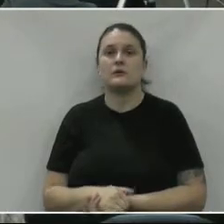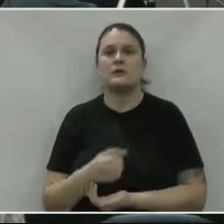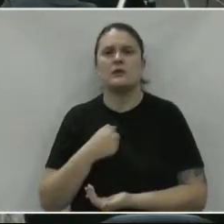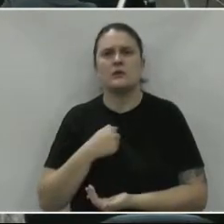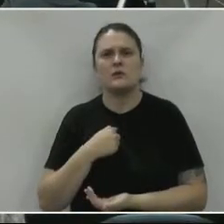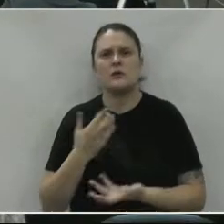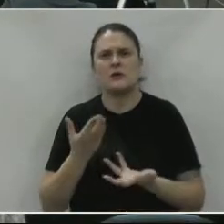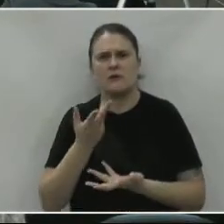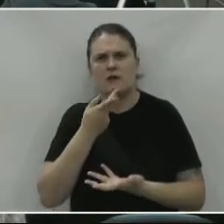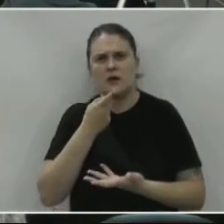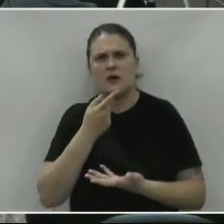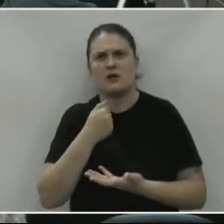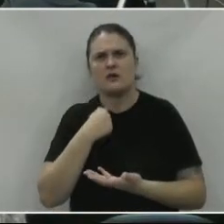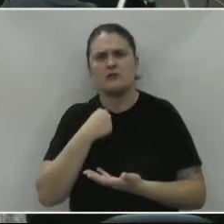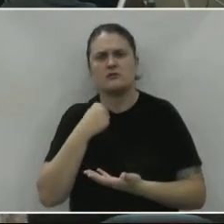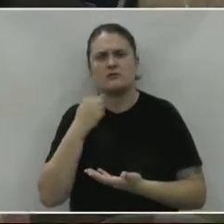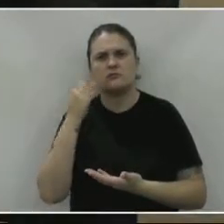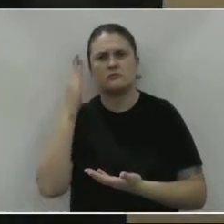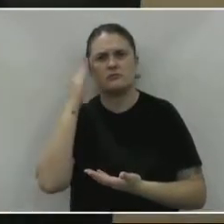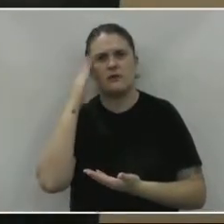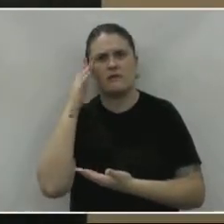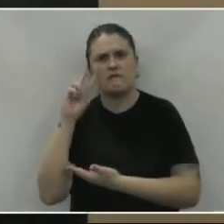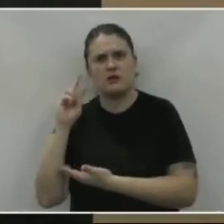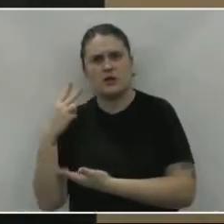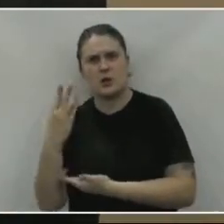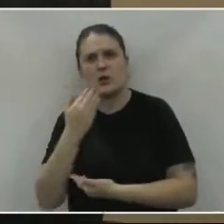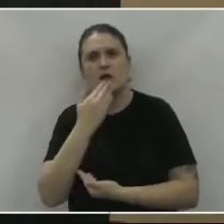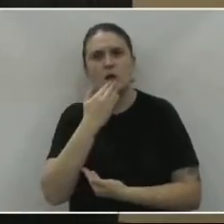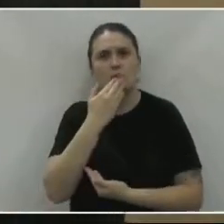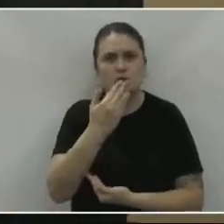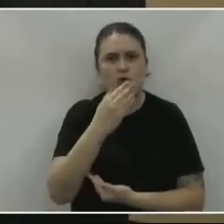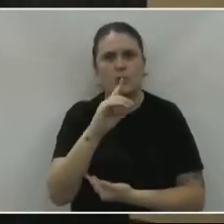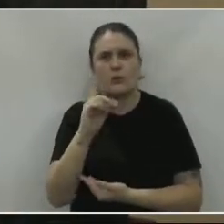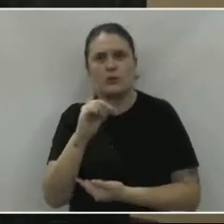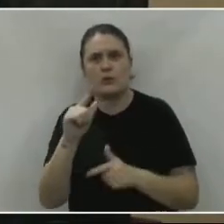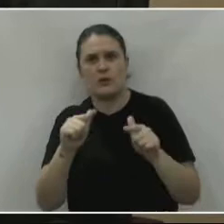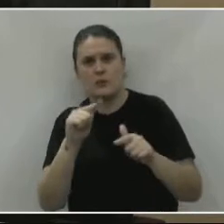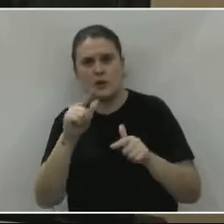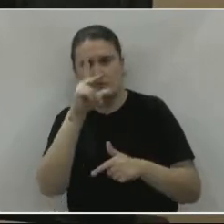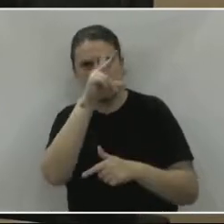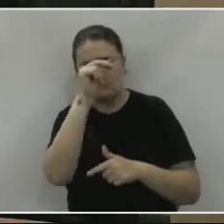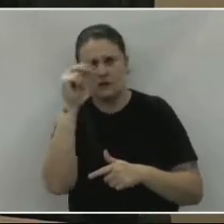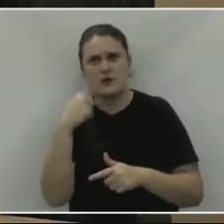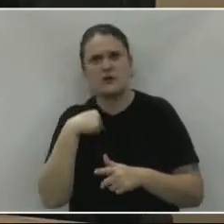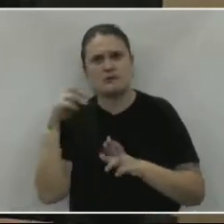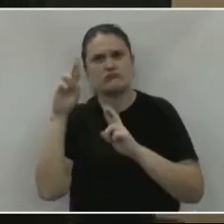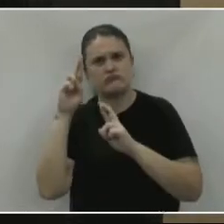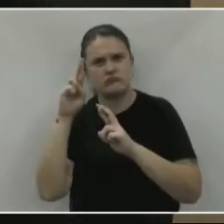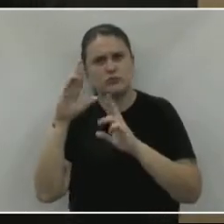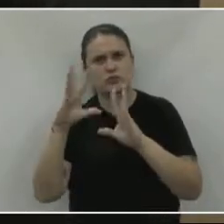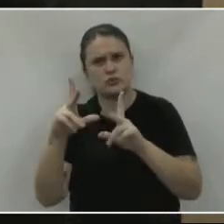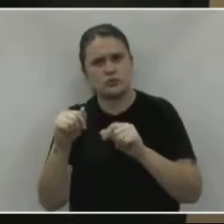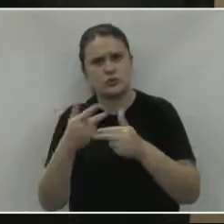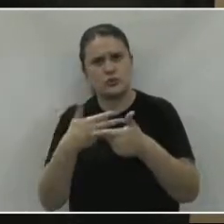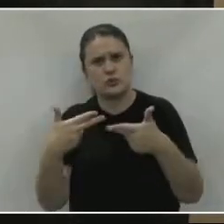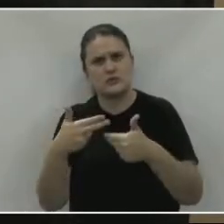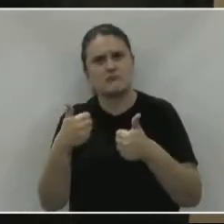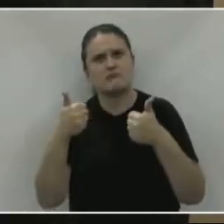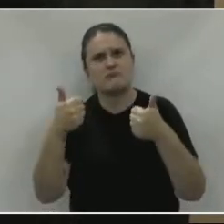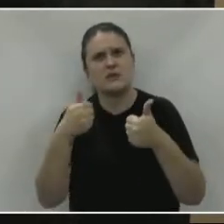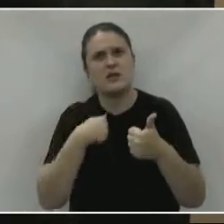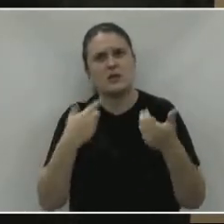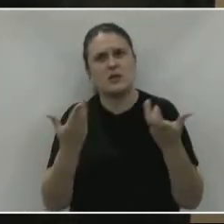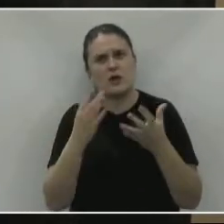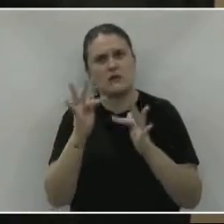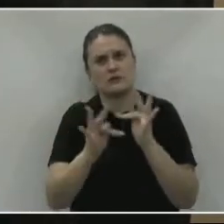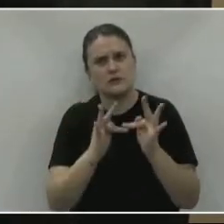queria falar, eu sei, não é questão do vereador elogiar ou não o trabalho do prefeito. Eu torço para que tudo dê certo. Eu quero que as coisas funcionem,